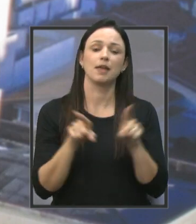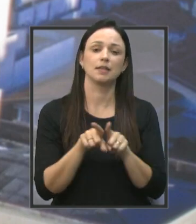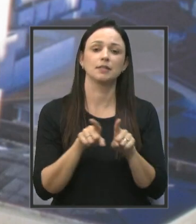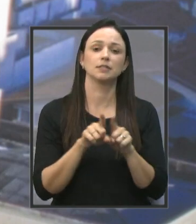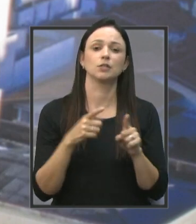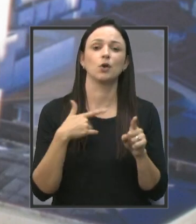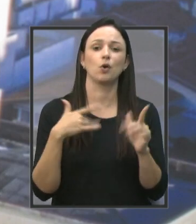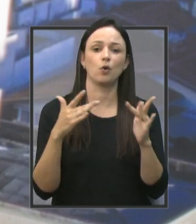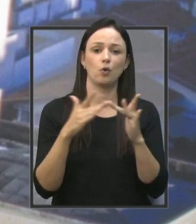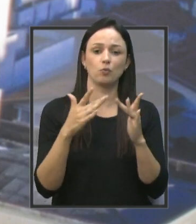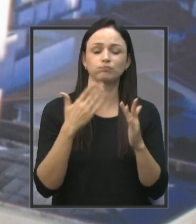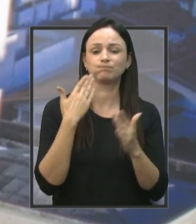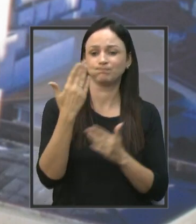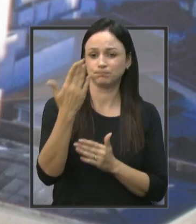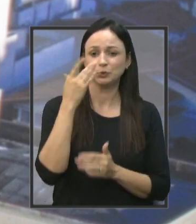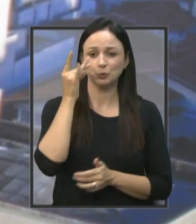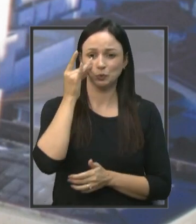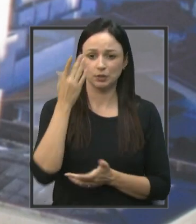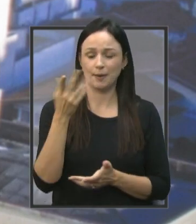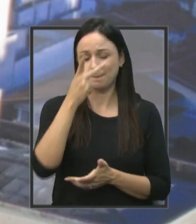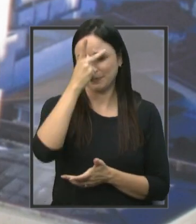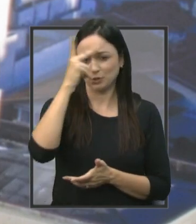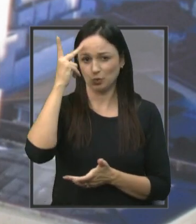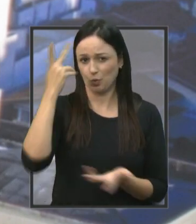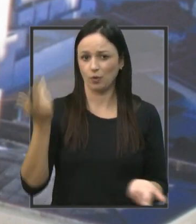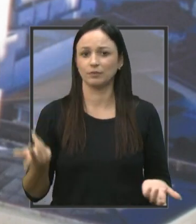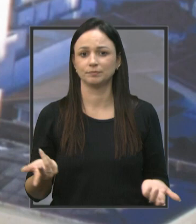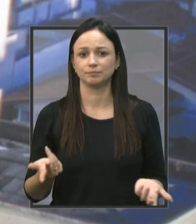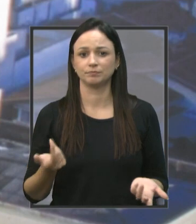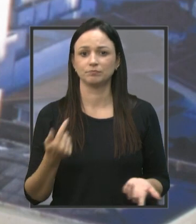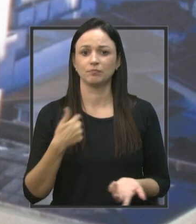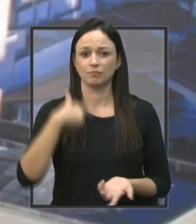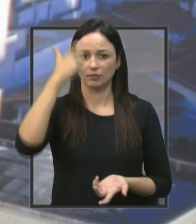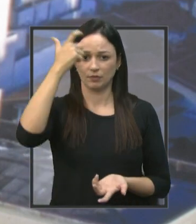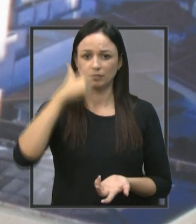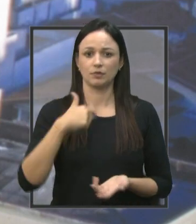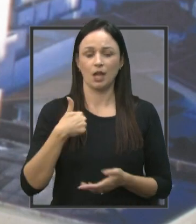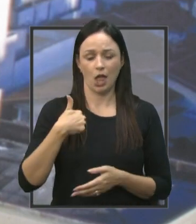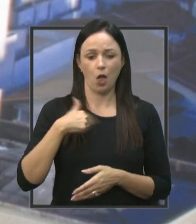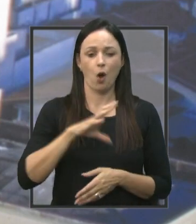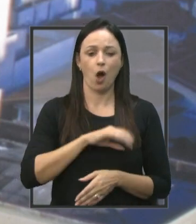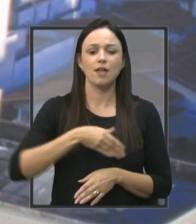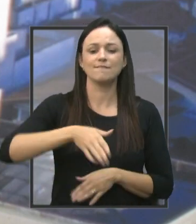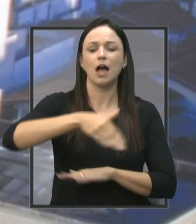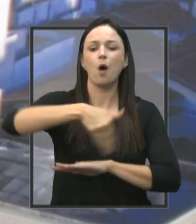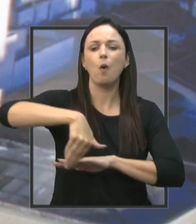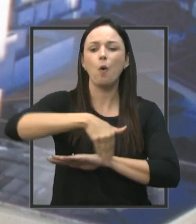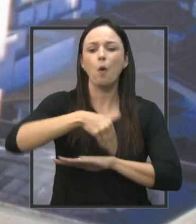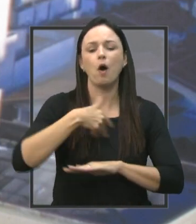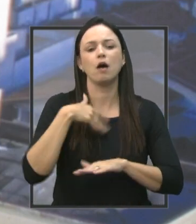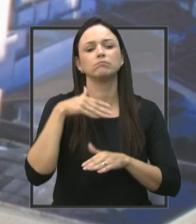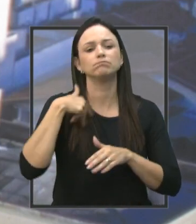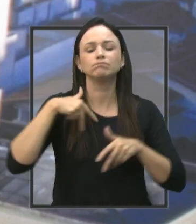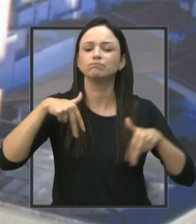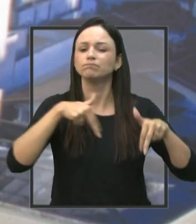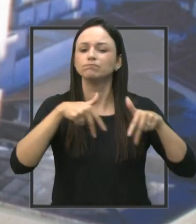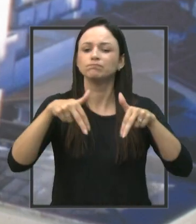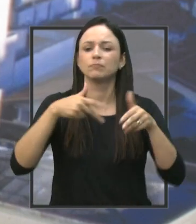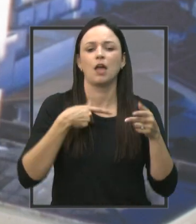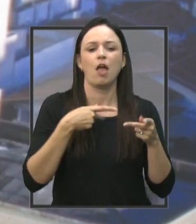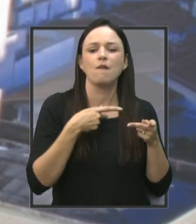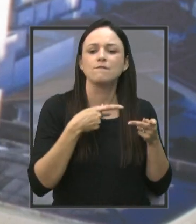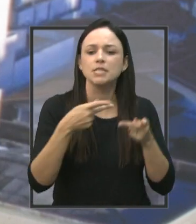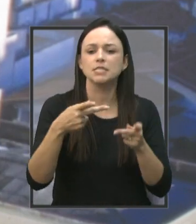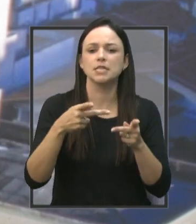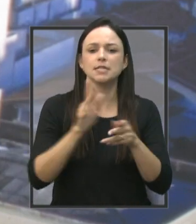fisicamente, corpo a corpo, com as pessoas, porque eu sou uma pessoa de ir para a rua, entendeu? Eu procuro visitar bairros,